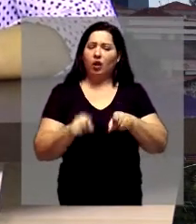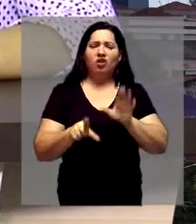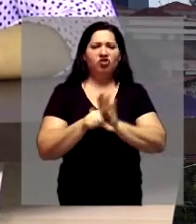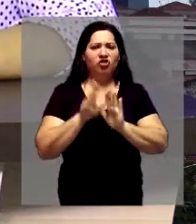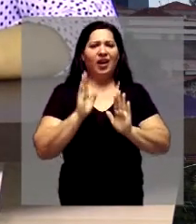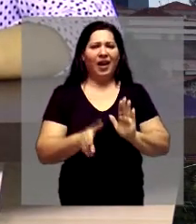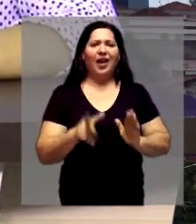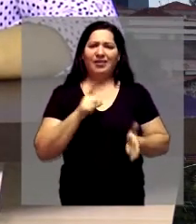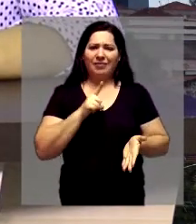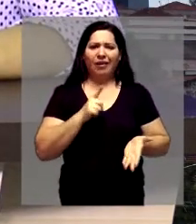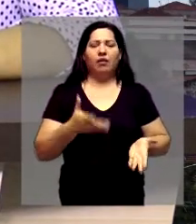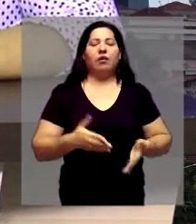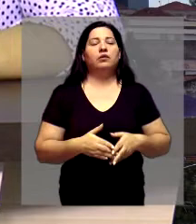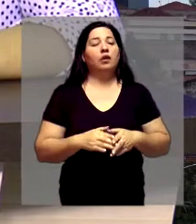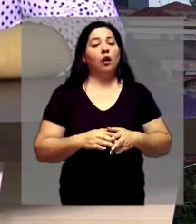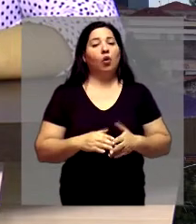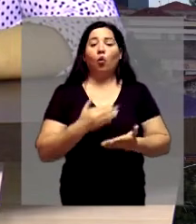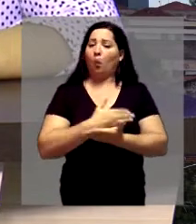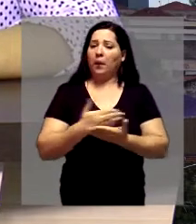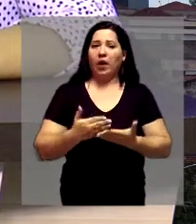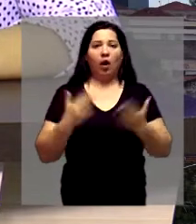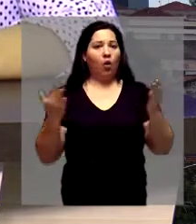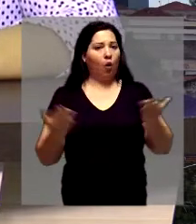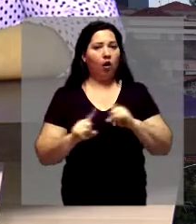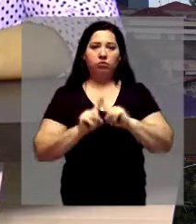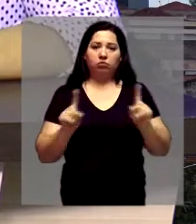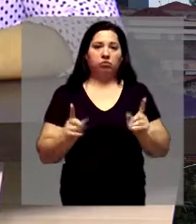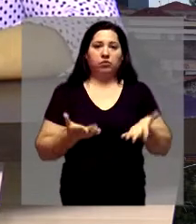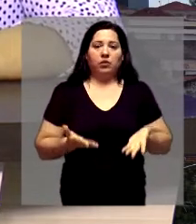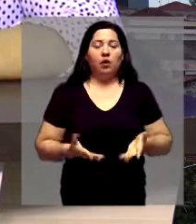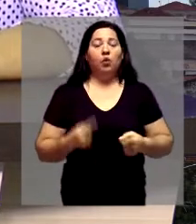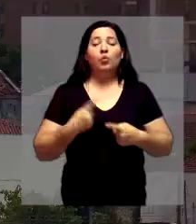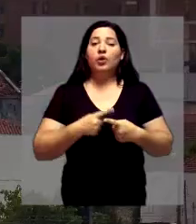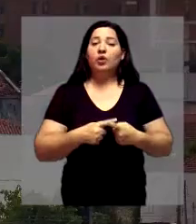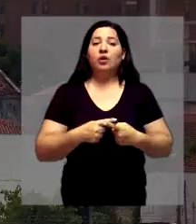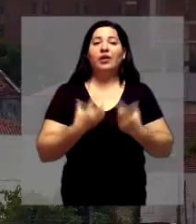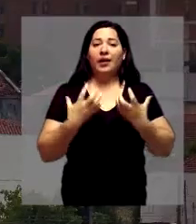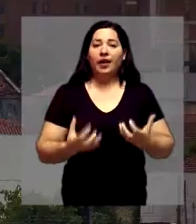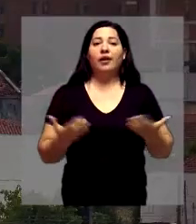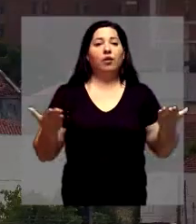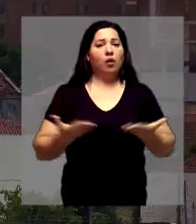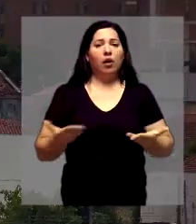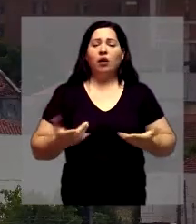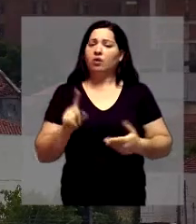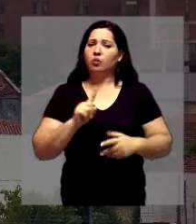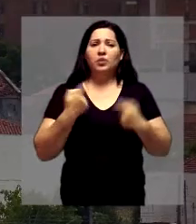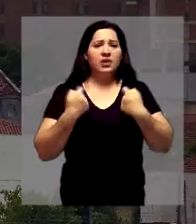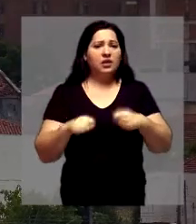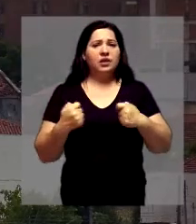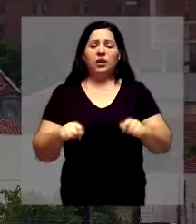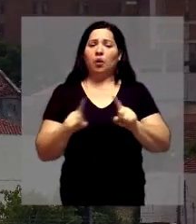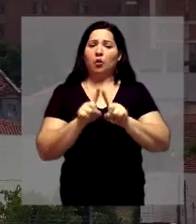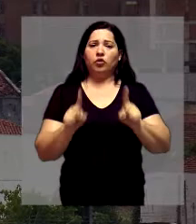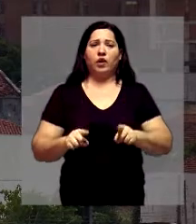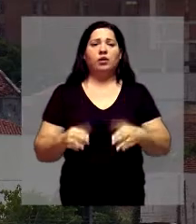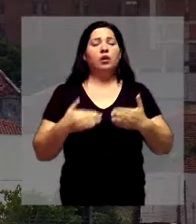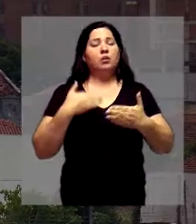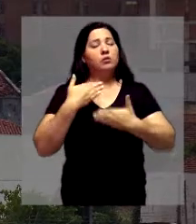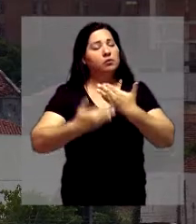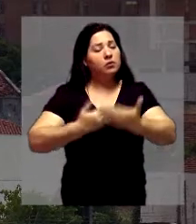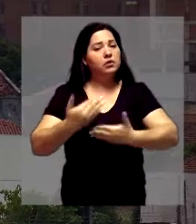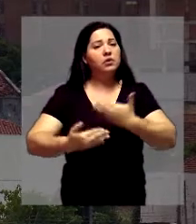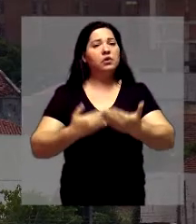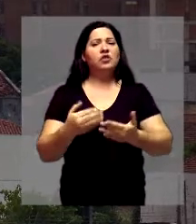A princípio não, porque o que eu tô encabeçando nesse primeiro momento, não depende de projeto, né? Não depende de projeto. Mas, a longo prazo, a gente tá